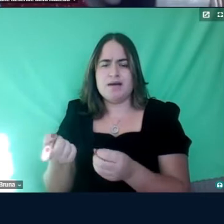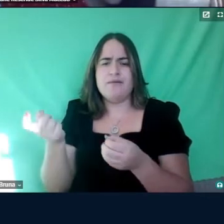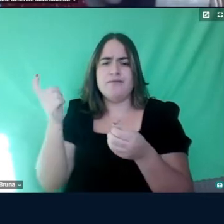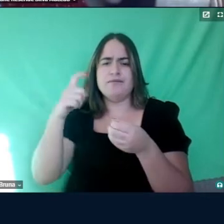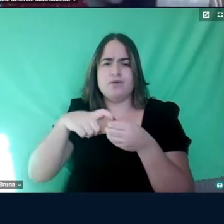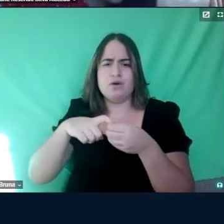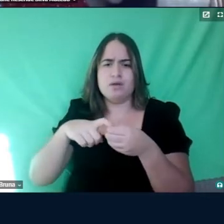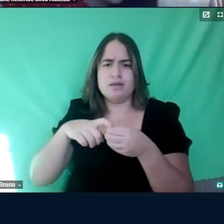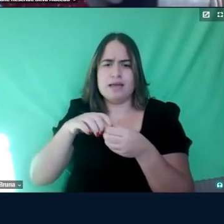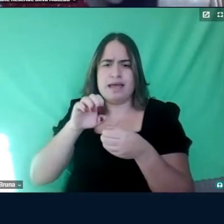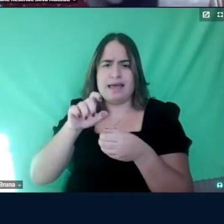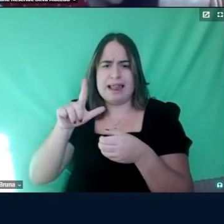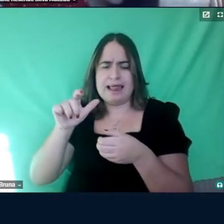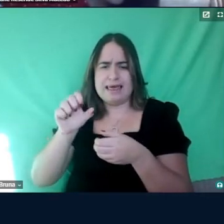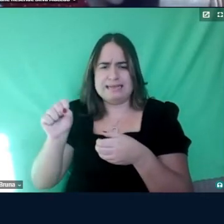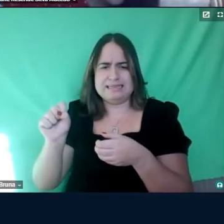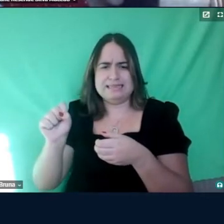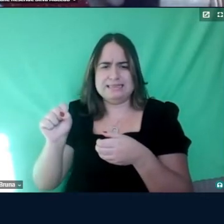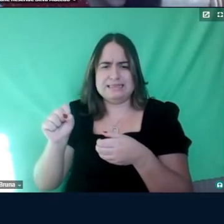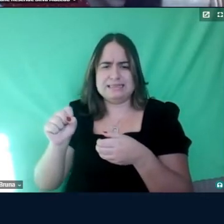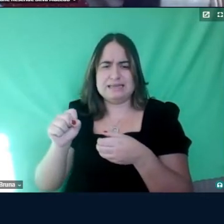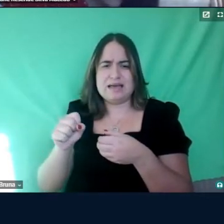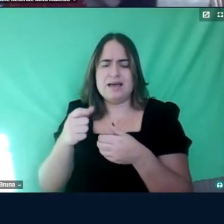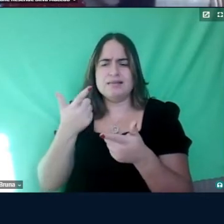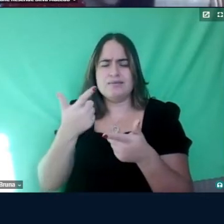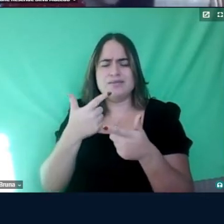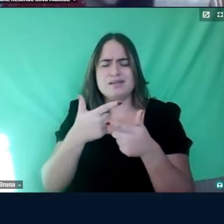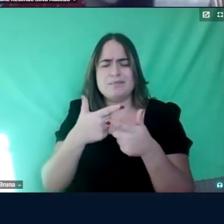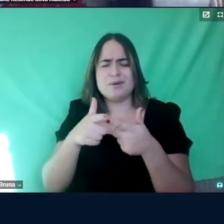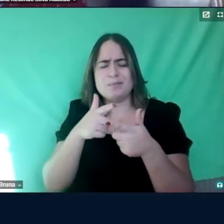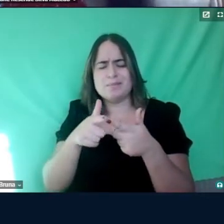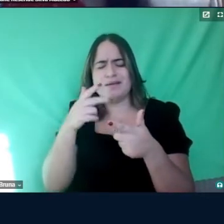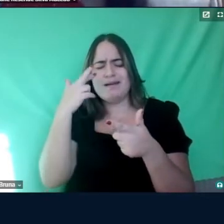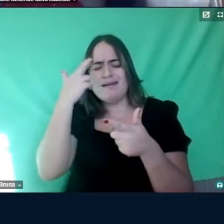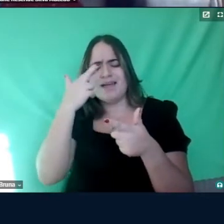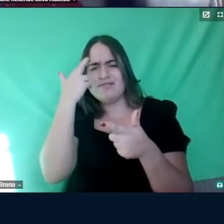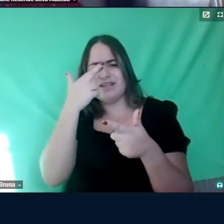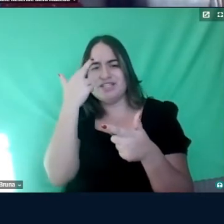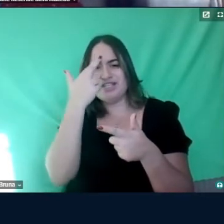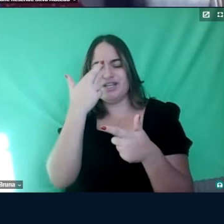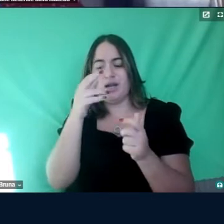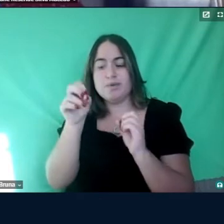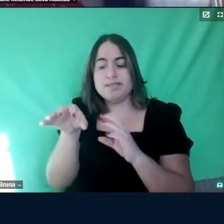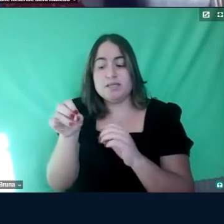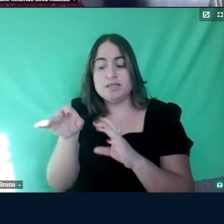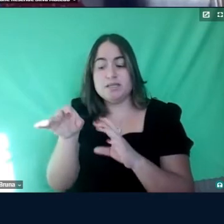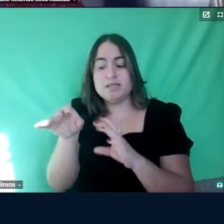Rod Alice, para problematizar a importância do ensino de língua estrangeira,